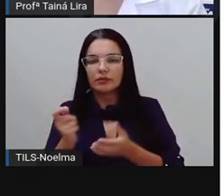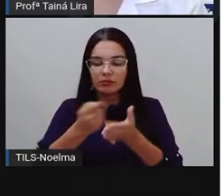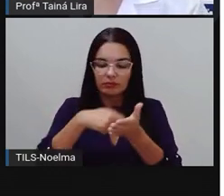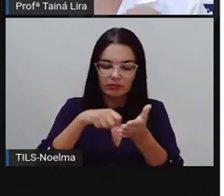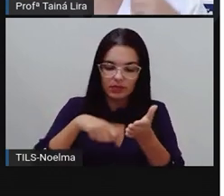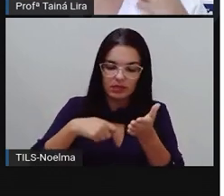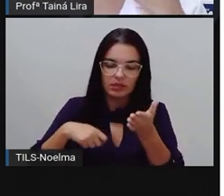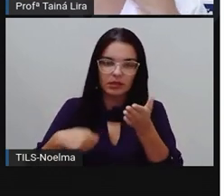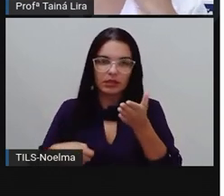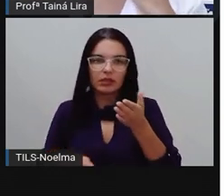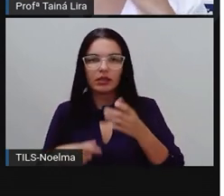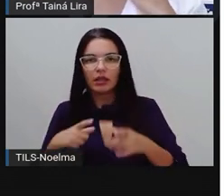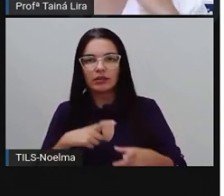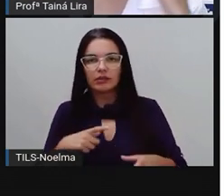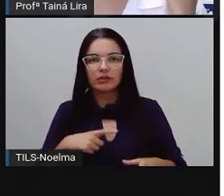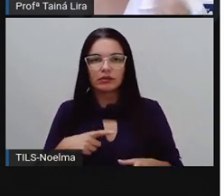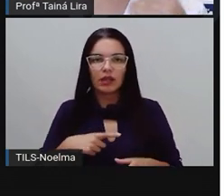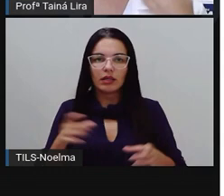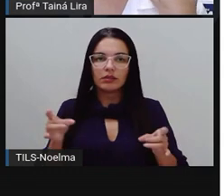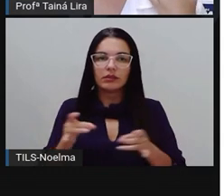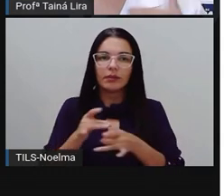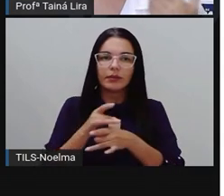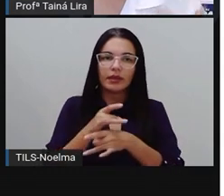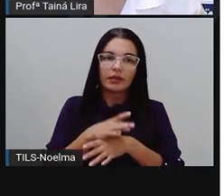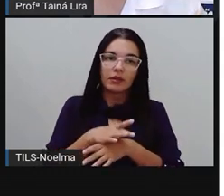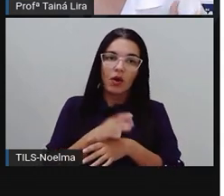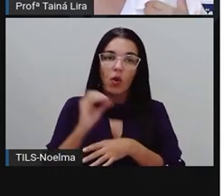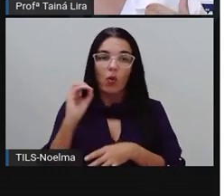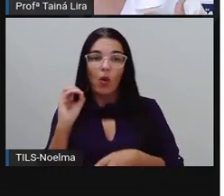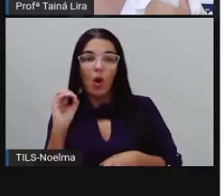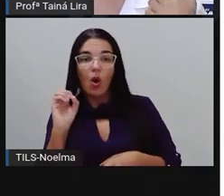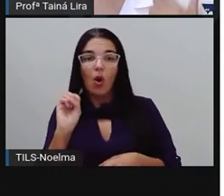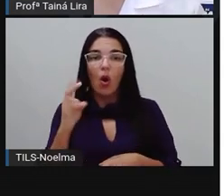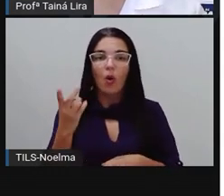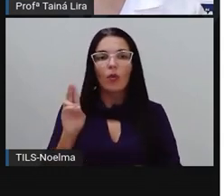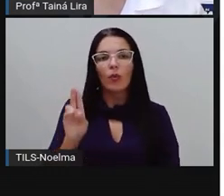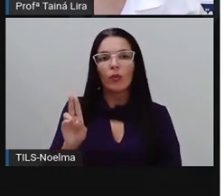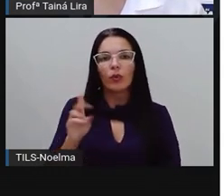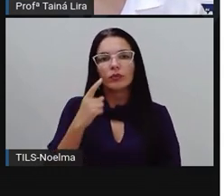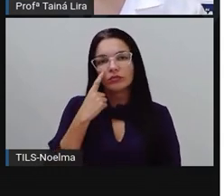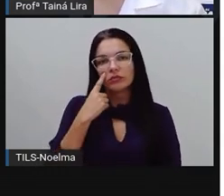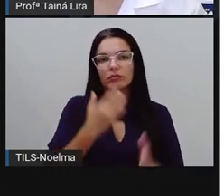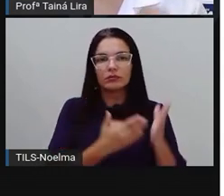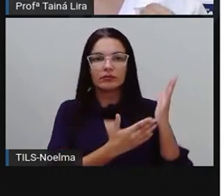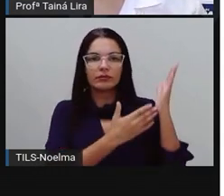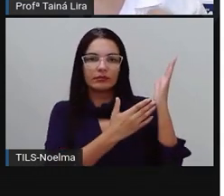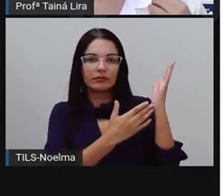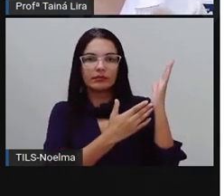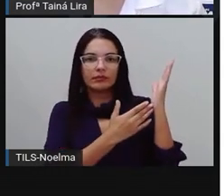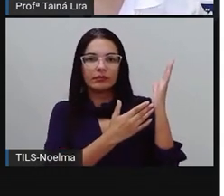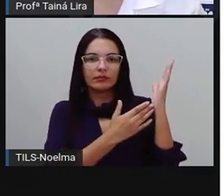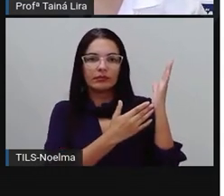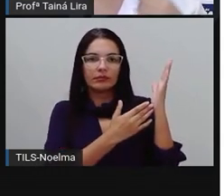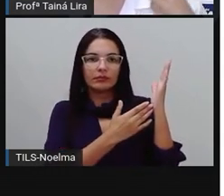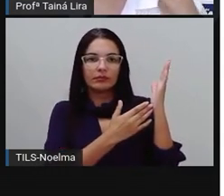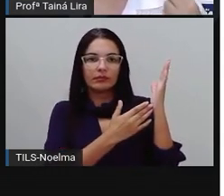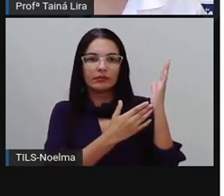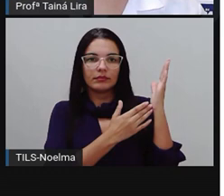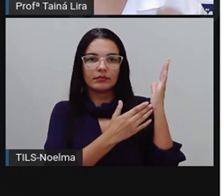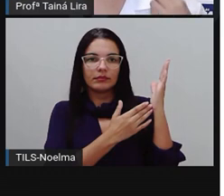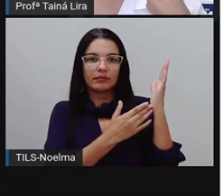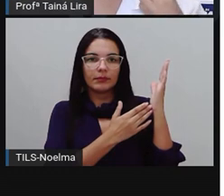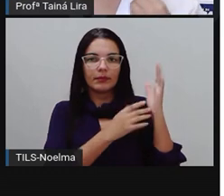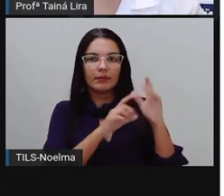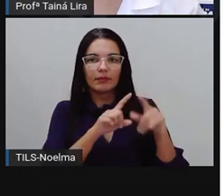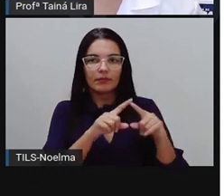que tem, que terminam, se vão terminar com O ou com U, então, estojo, então, estojo, a sílaba mais